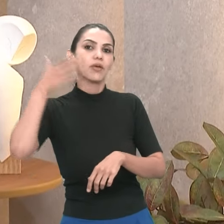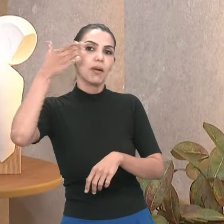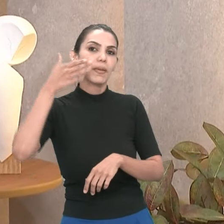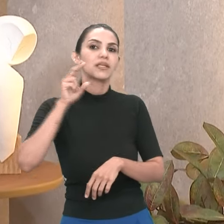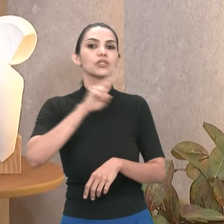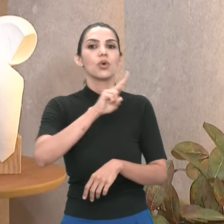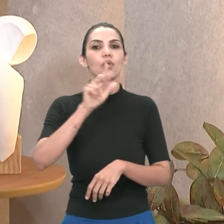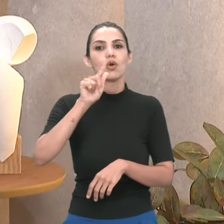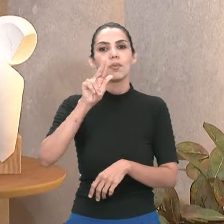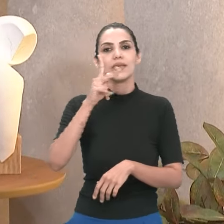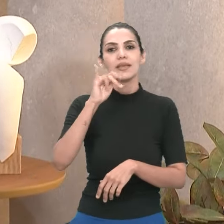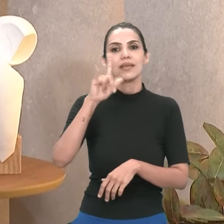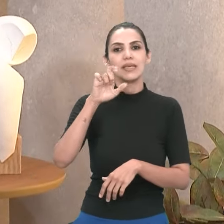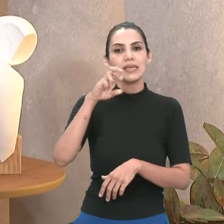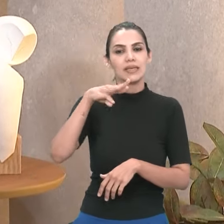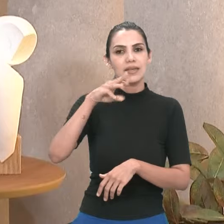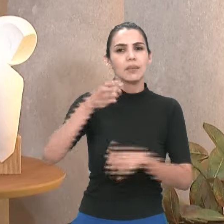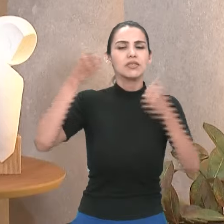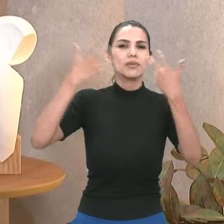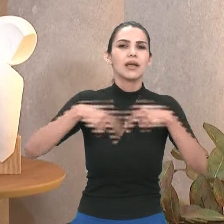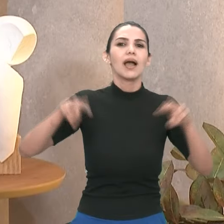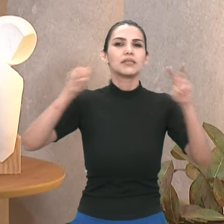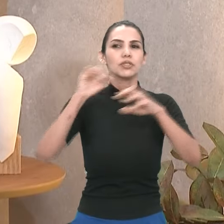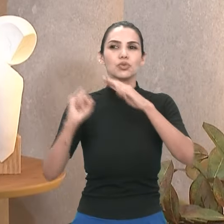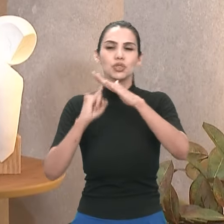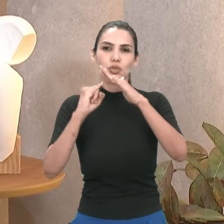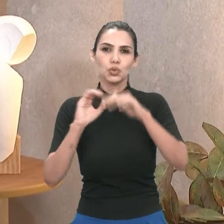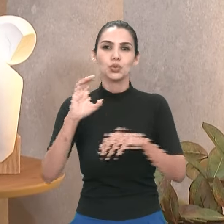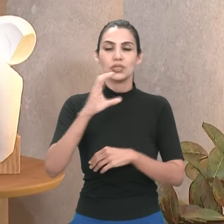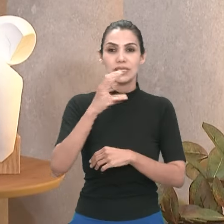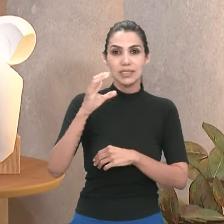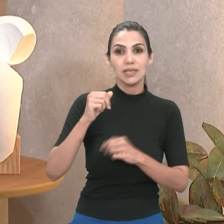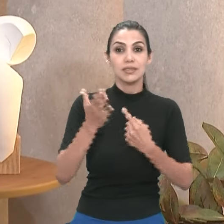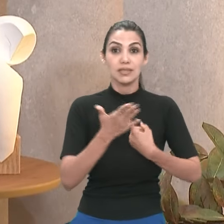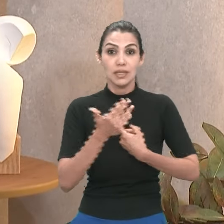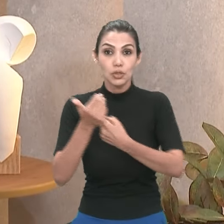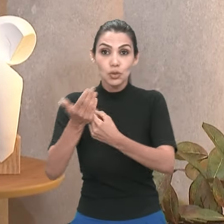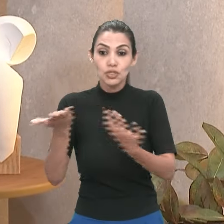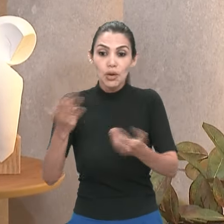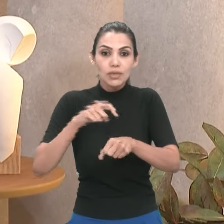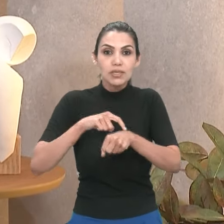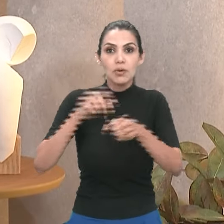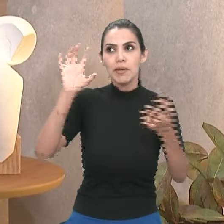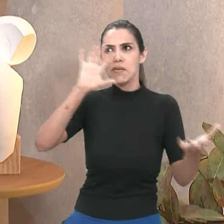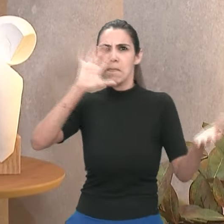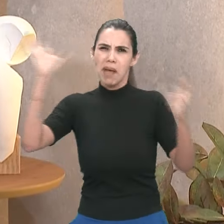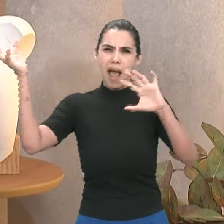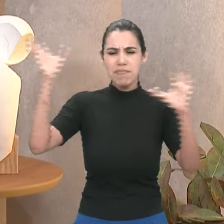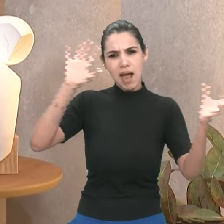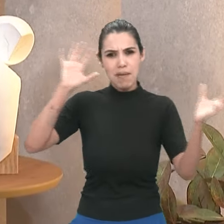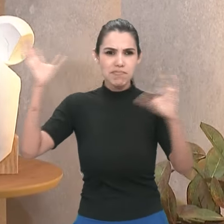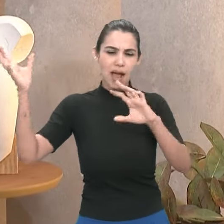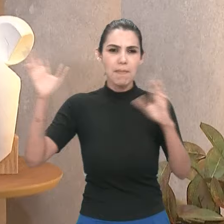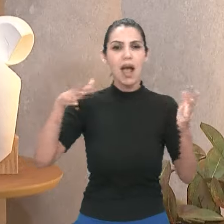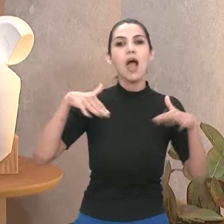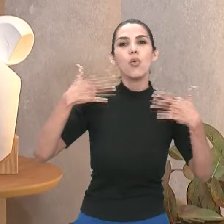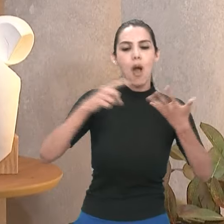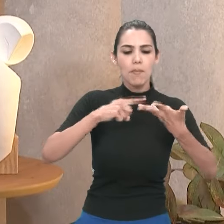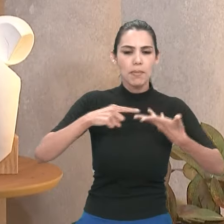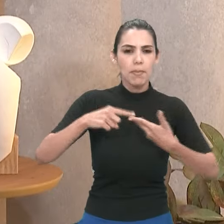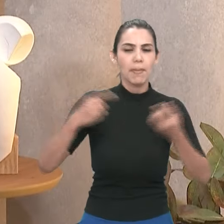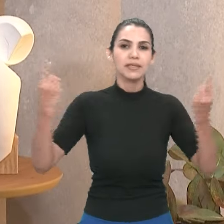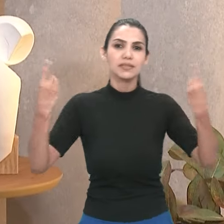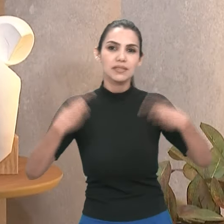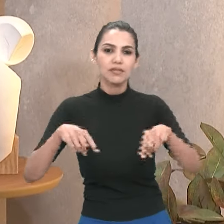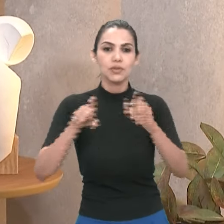os Institutos de Ciência e Tecnologia em Tempos de Mudança Climática, trazendo os desafios, as perspectivas sobre